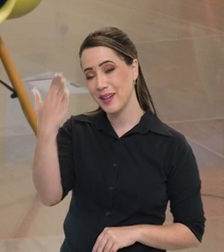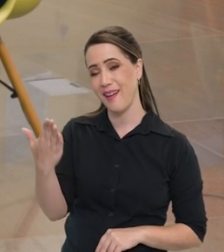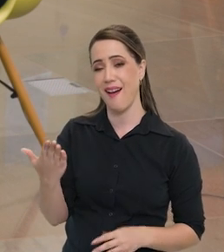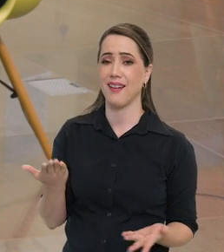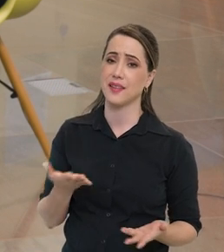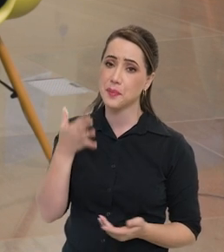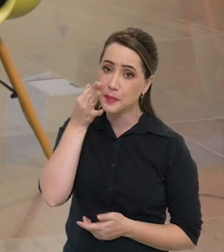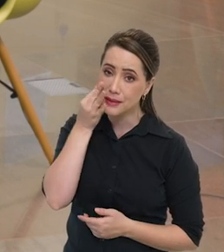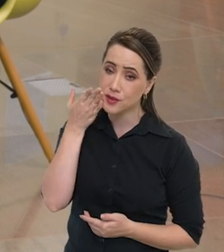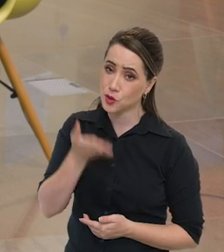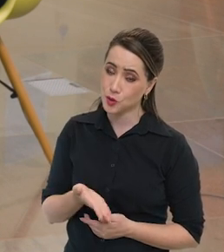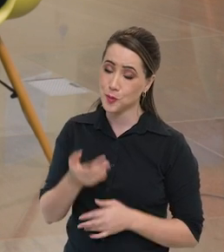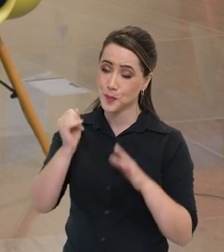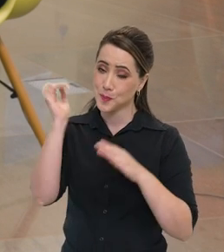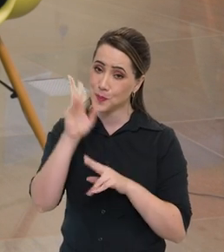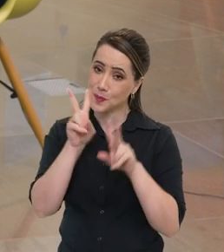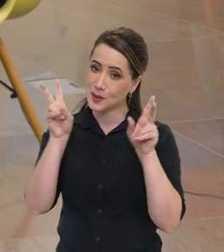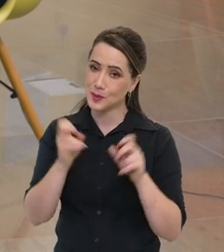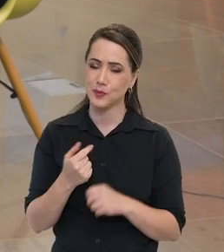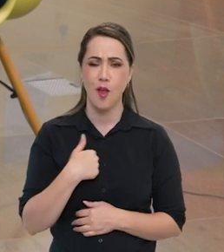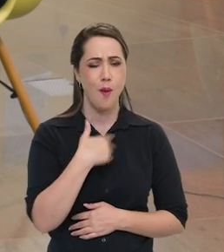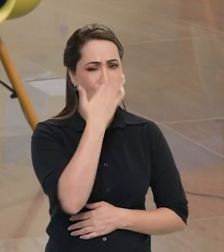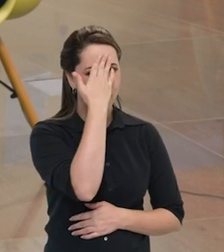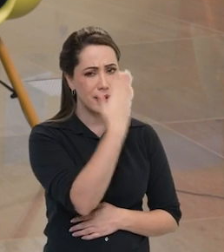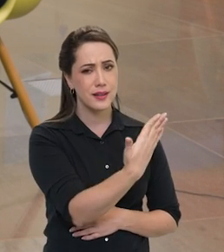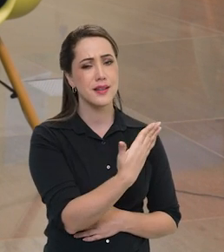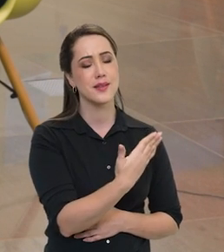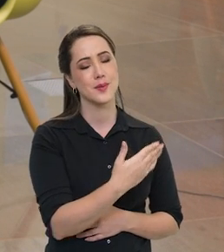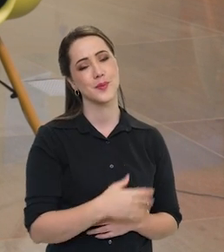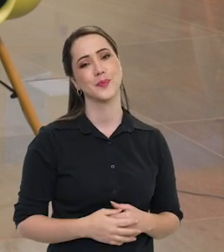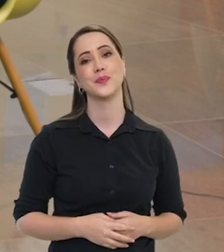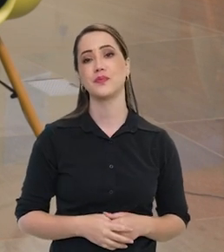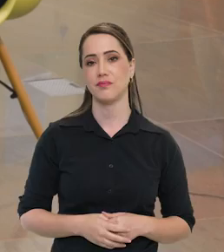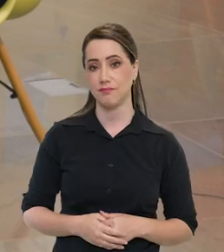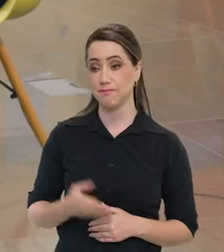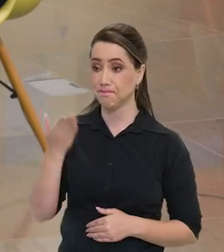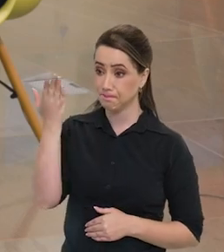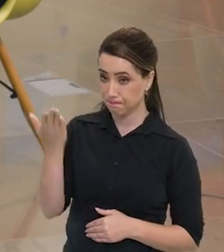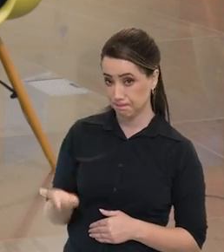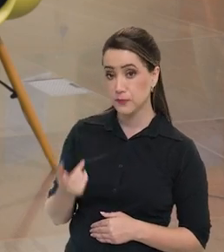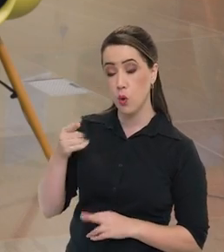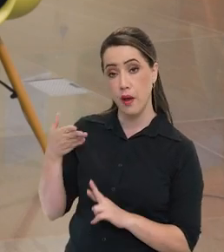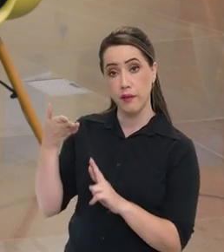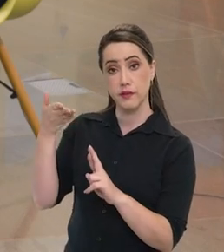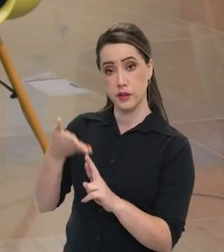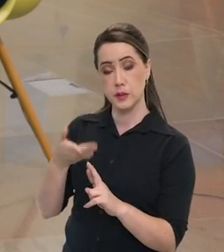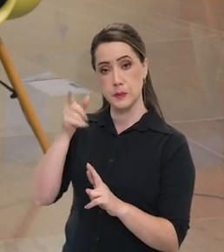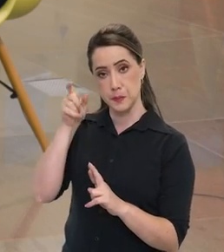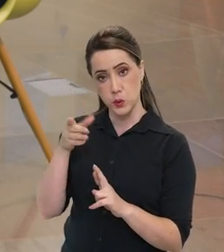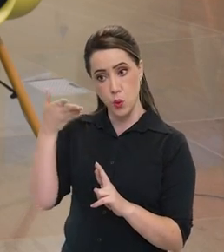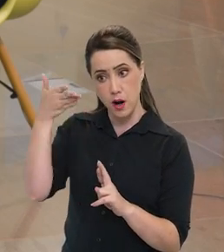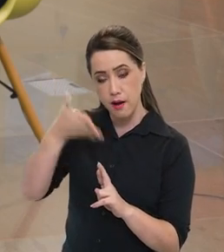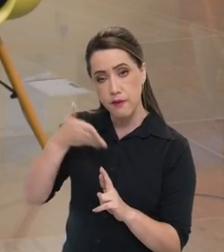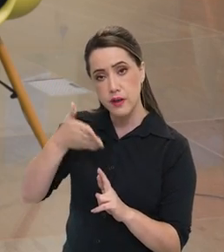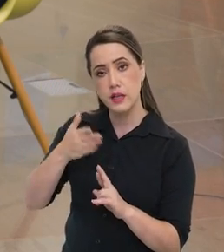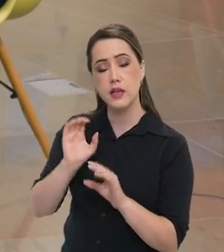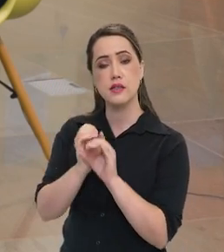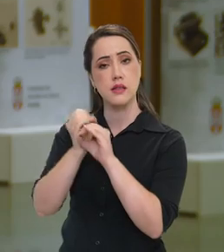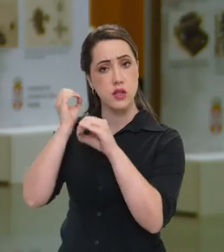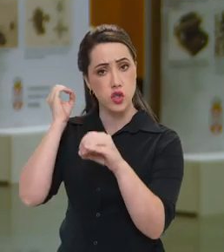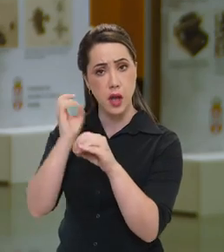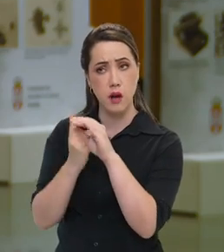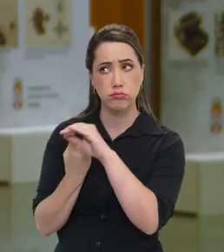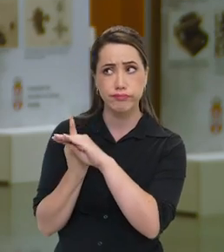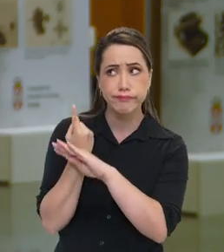Obrigada pela presença aqui no Brasil em Pauta. Sou eu que agradece. Muito obrigado. O senhor é uma referência na